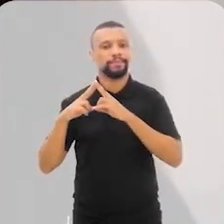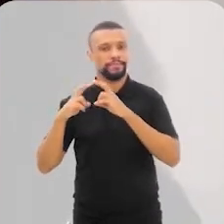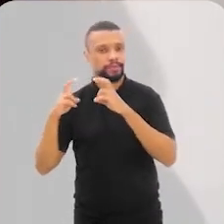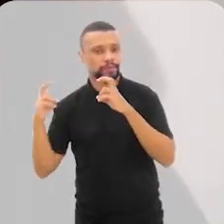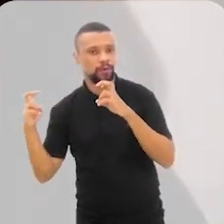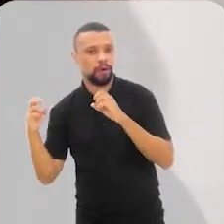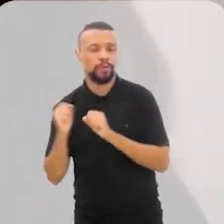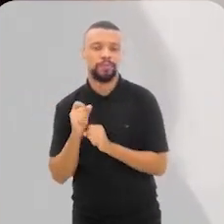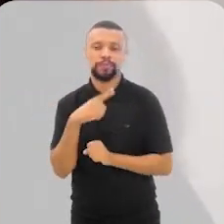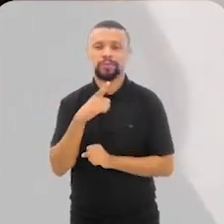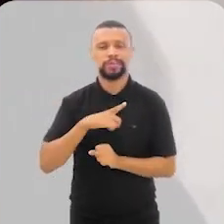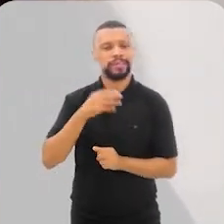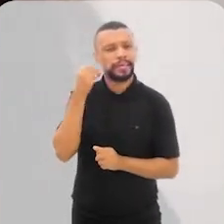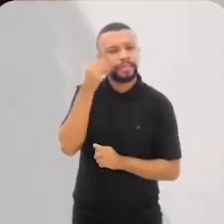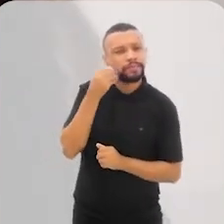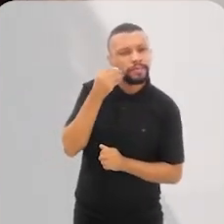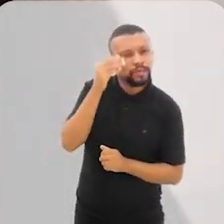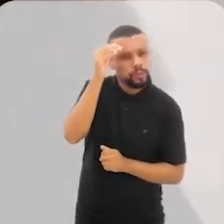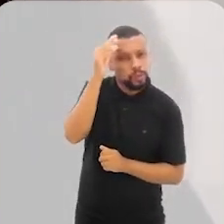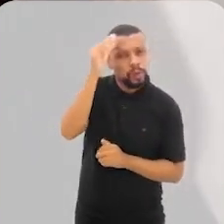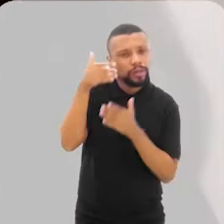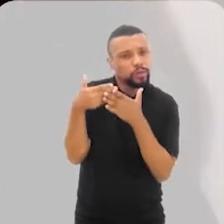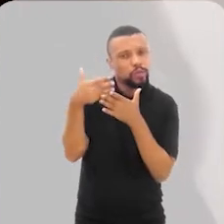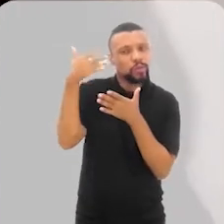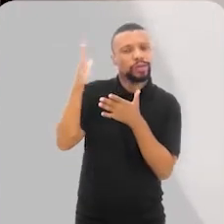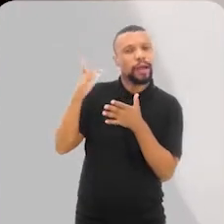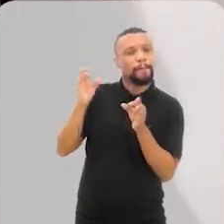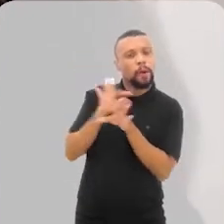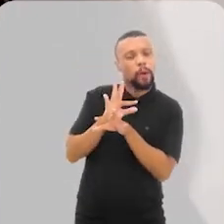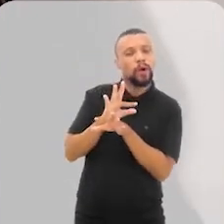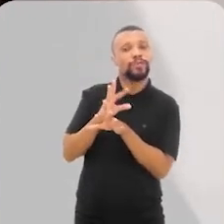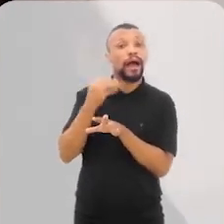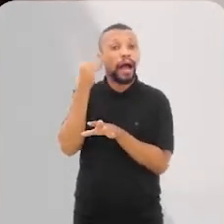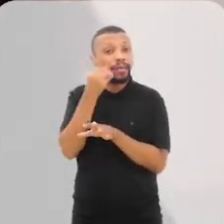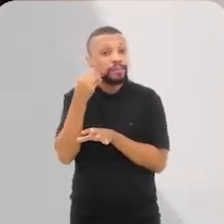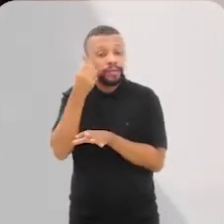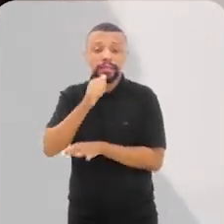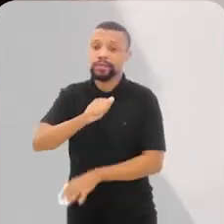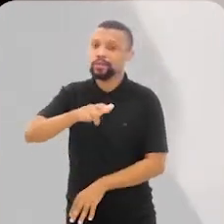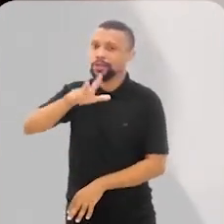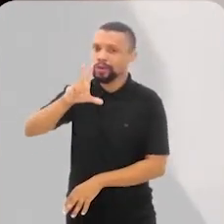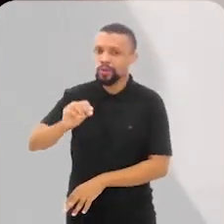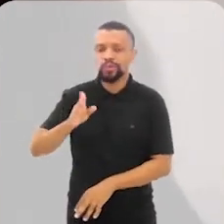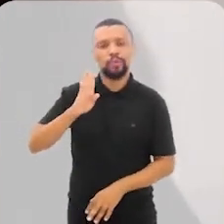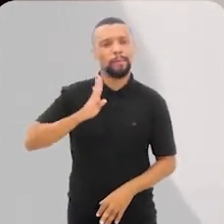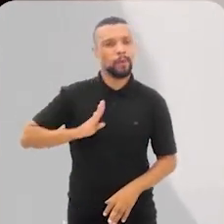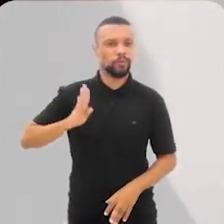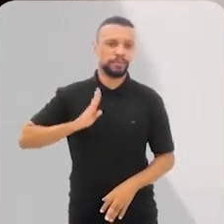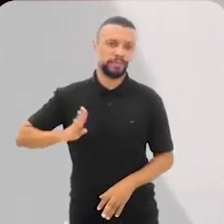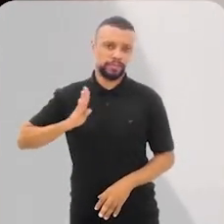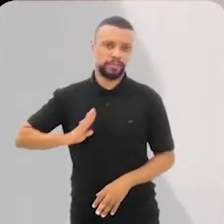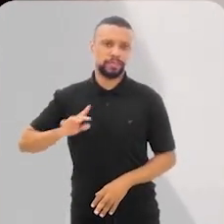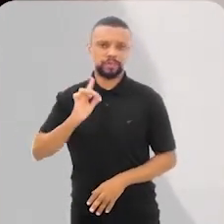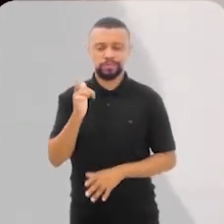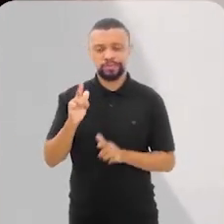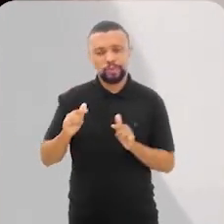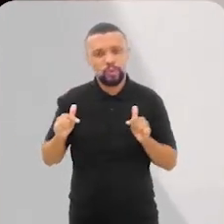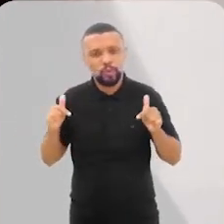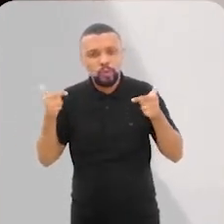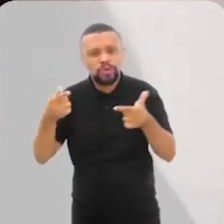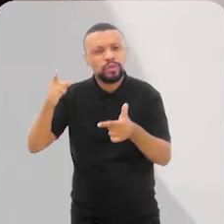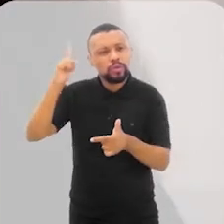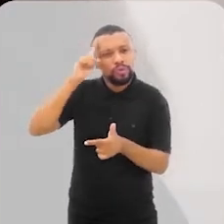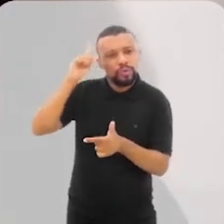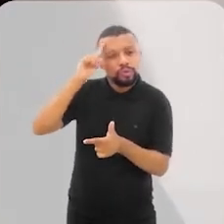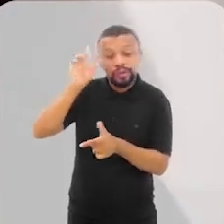de conhecimento, de background dos próprios bolsistas. E os parceiros do Rio de Impacto, com a sua atuação no dia a